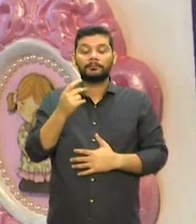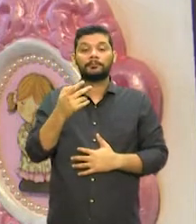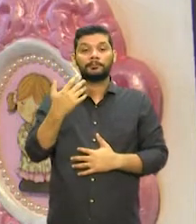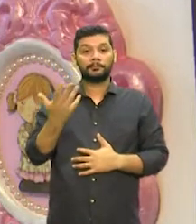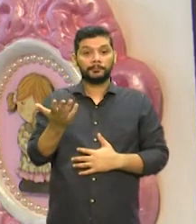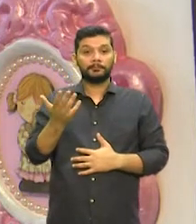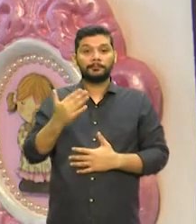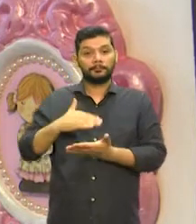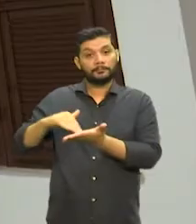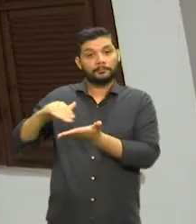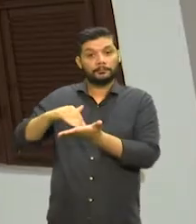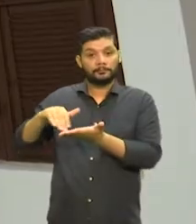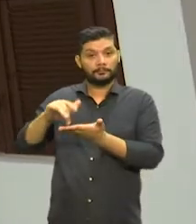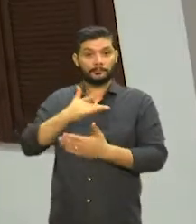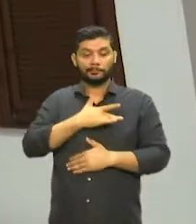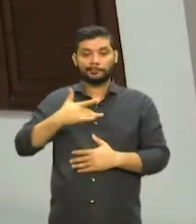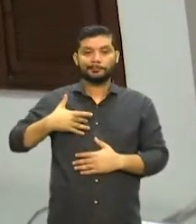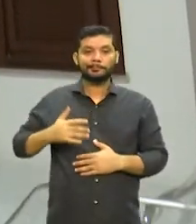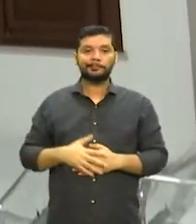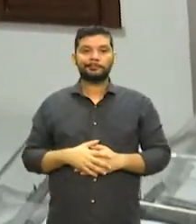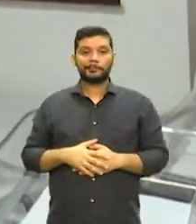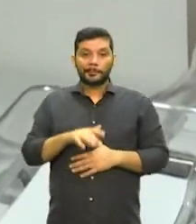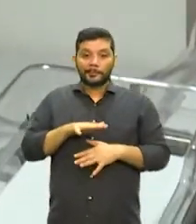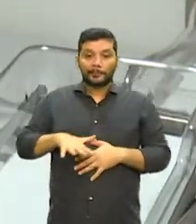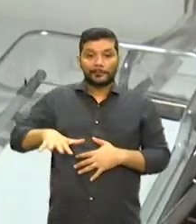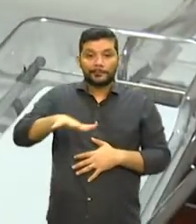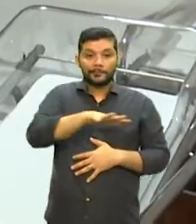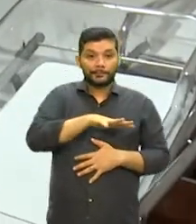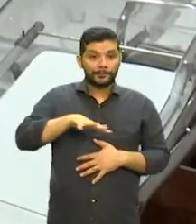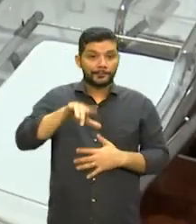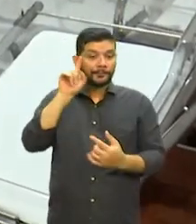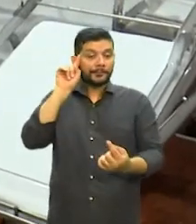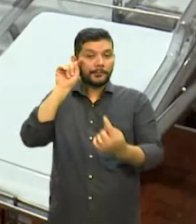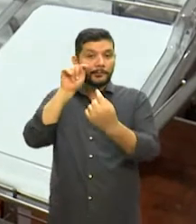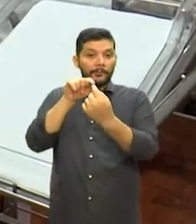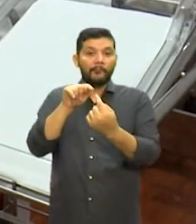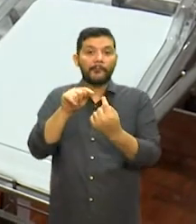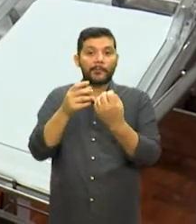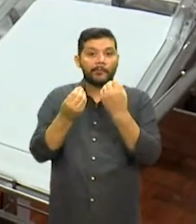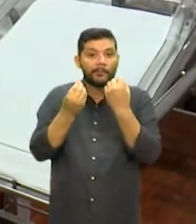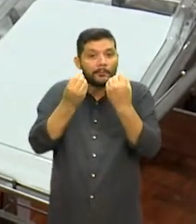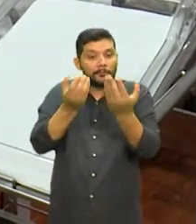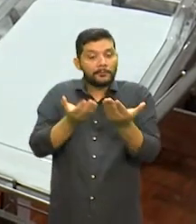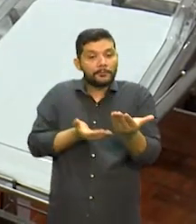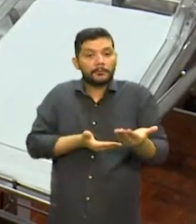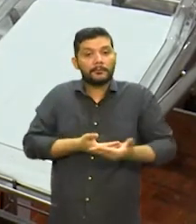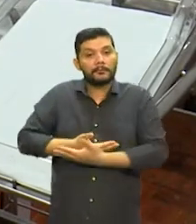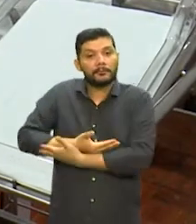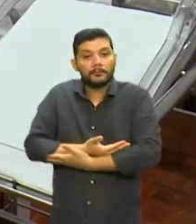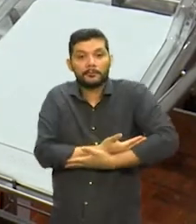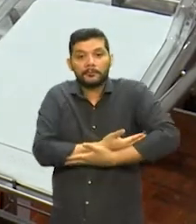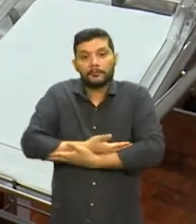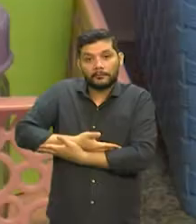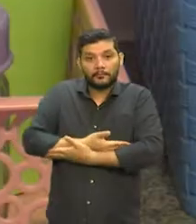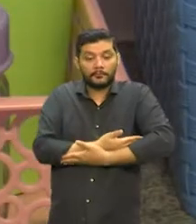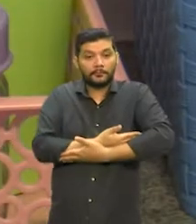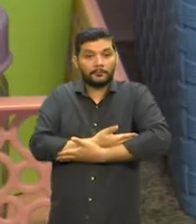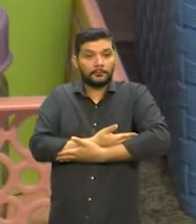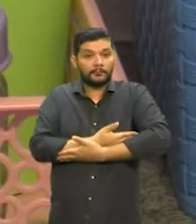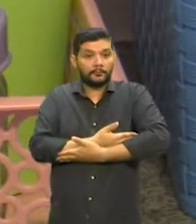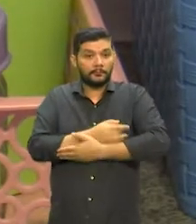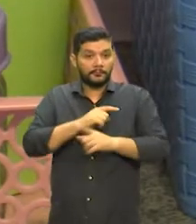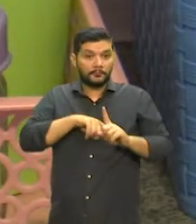Saúde do Ceará. O espaço tem como objetivo atender gestantes, puérperas e recém-nascidos,